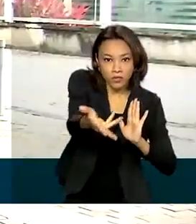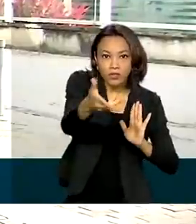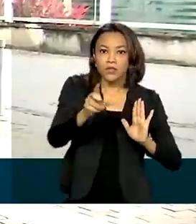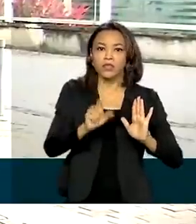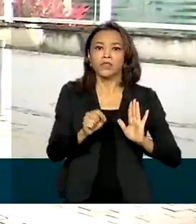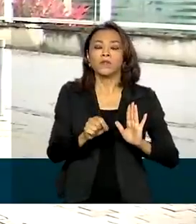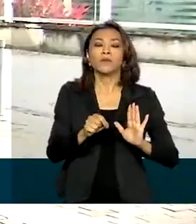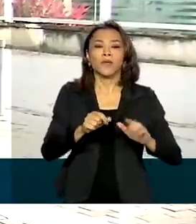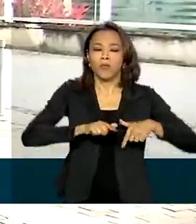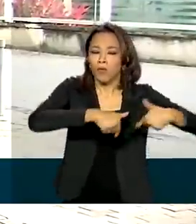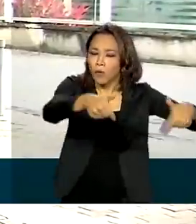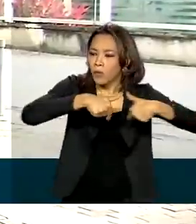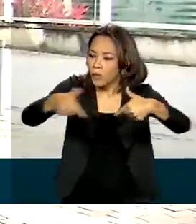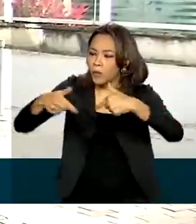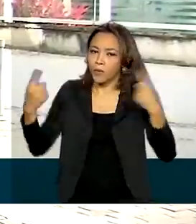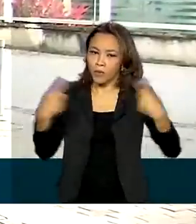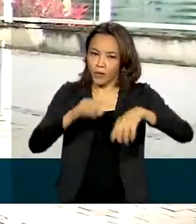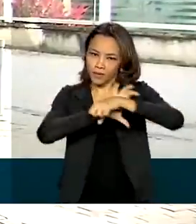-19 no Brasil.